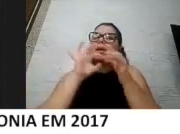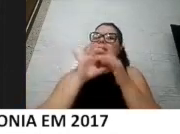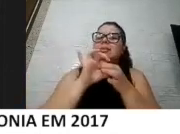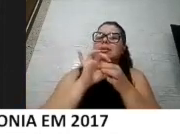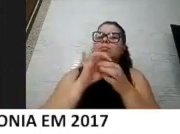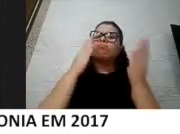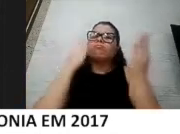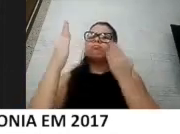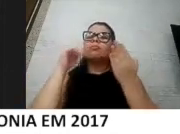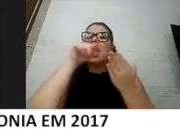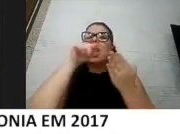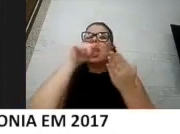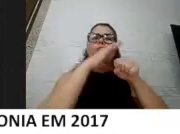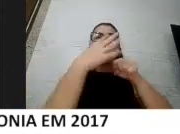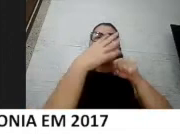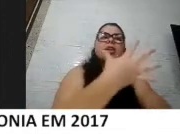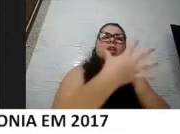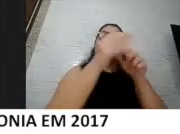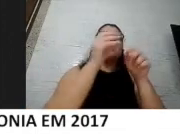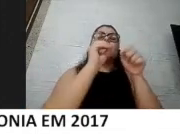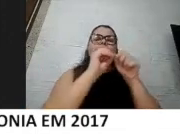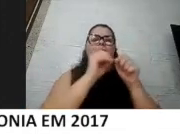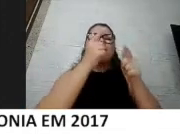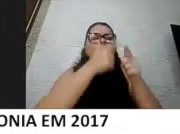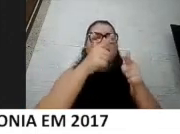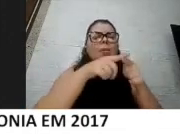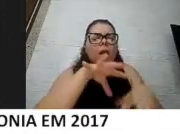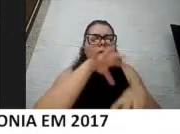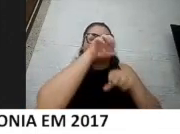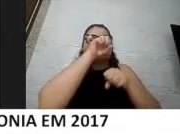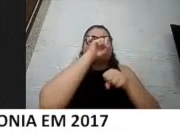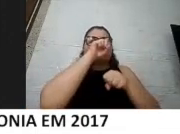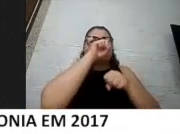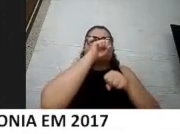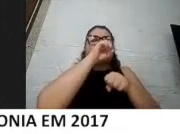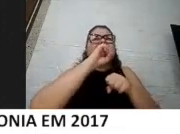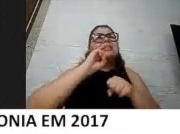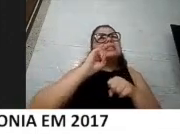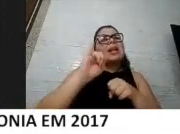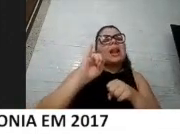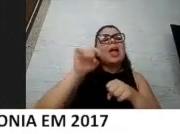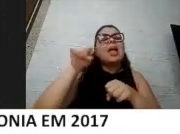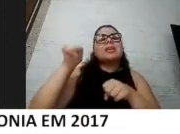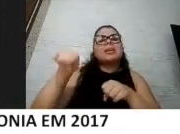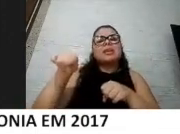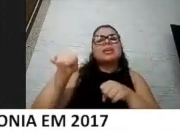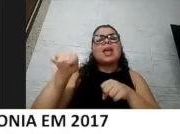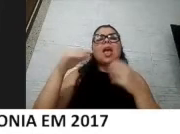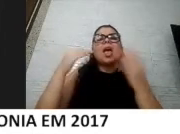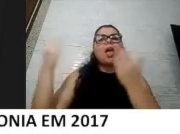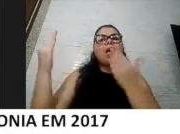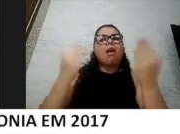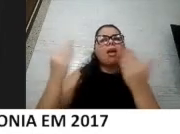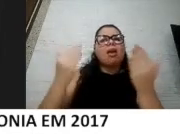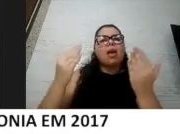não seria parecida com isso? Então, é só uma hipótese, na verdade, a gente precisa